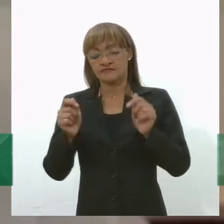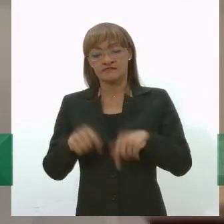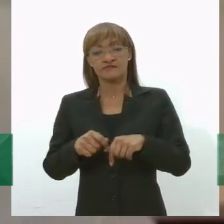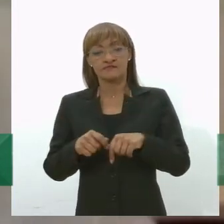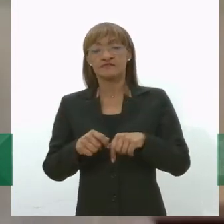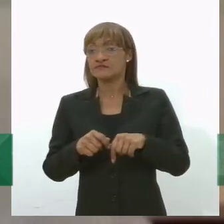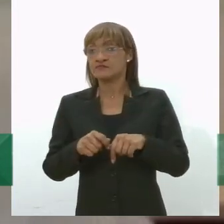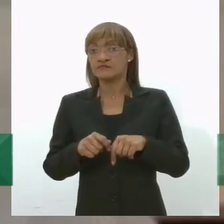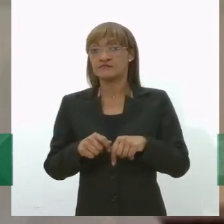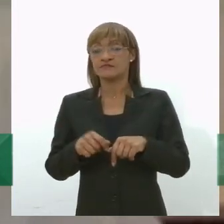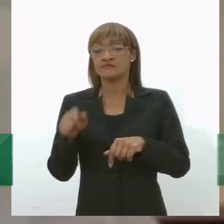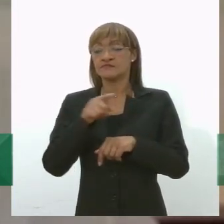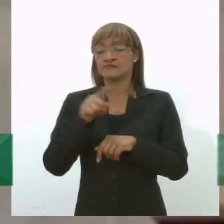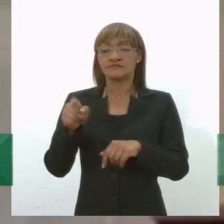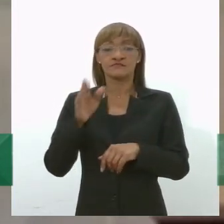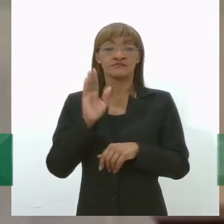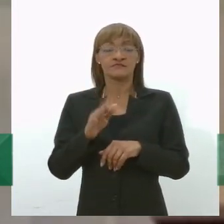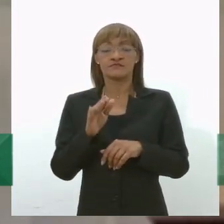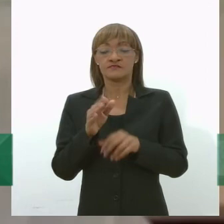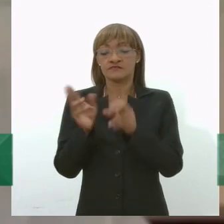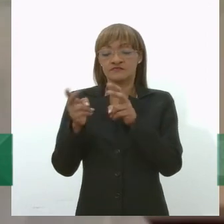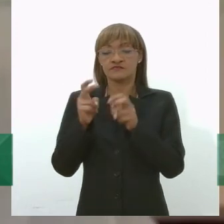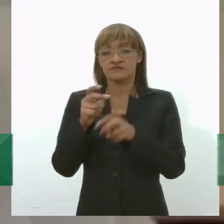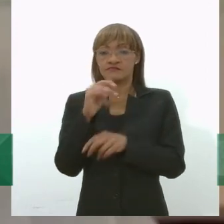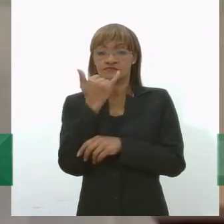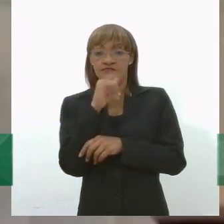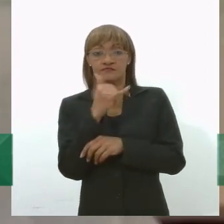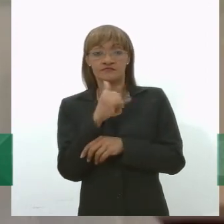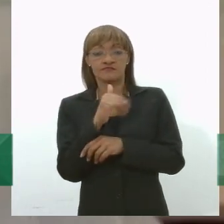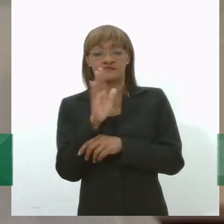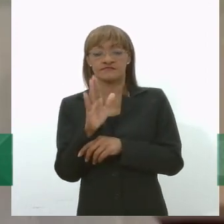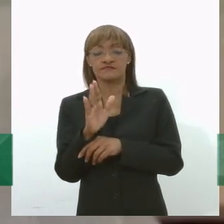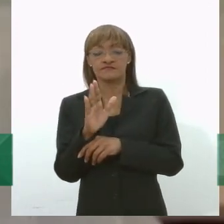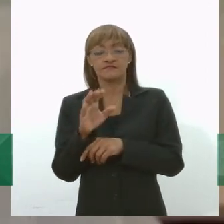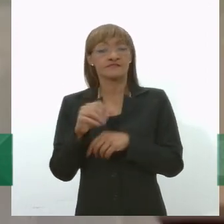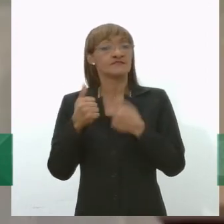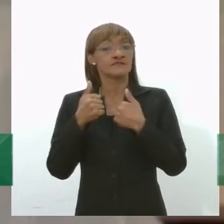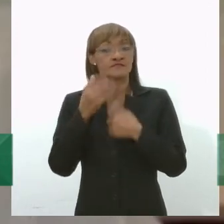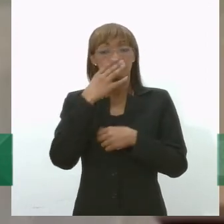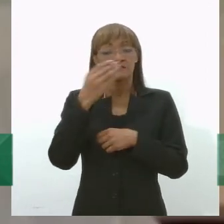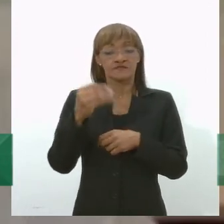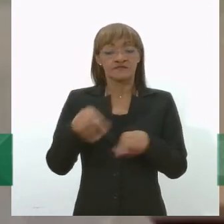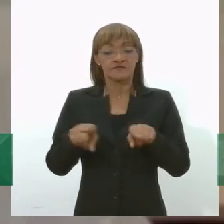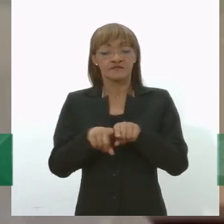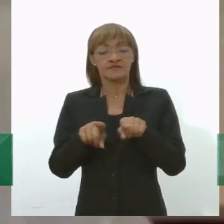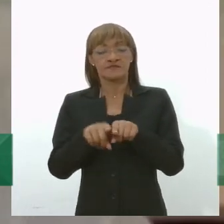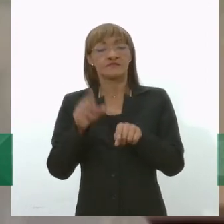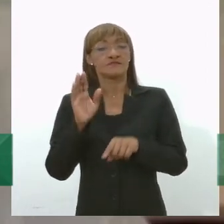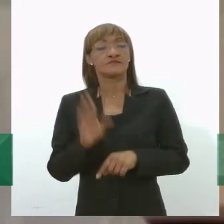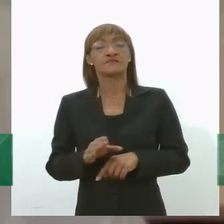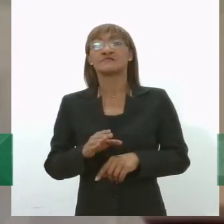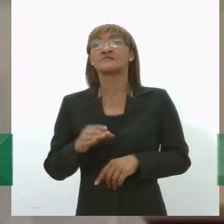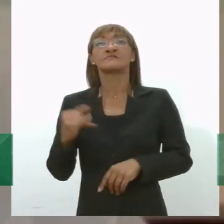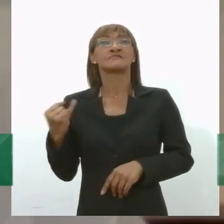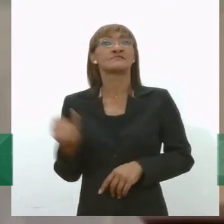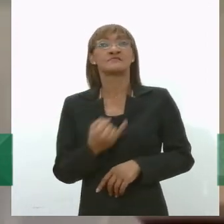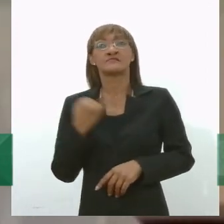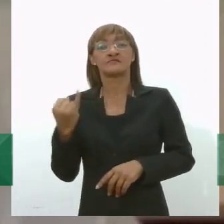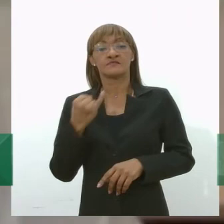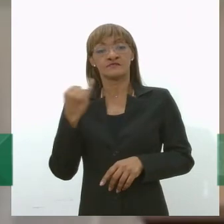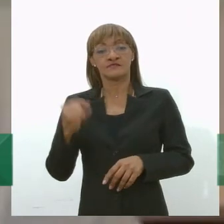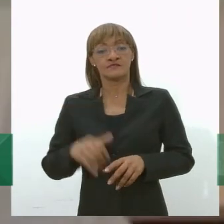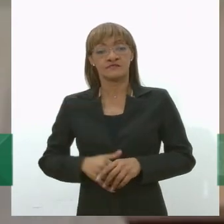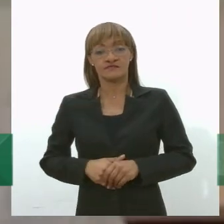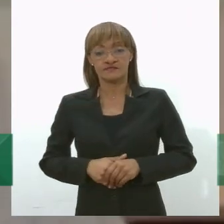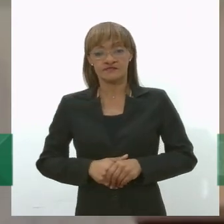de você utilizar o biometano em frota de transporte público e também de coleta de resíduos é importantíssimo e aí essa é a expectativa que